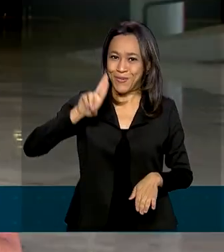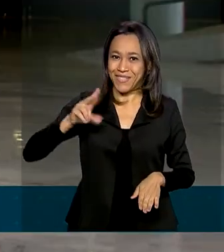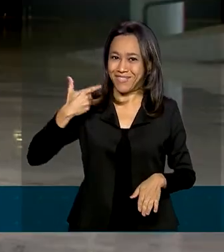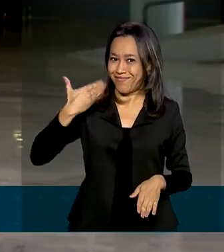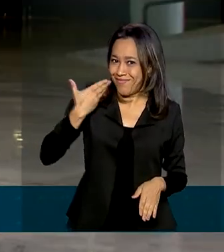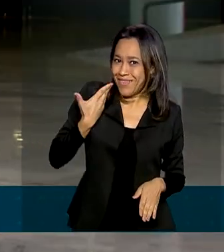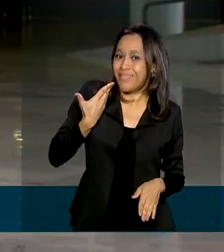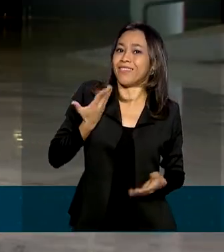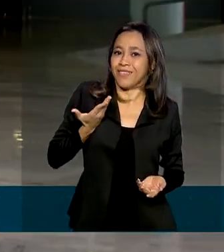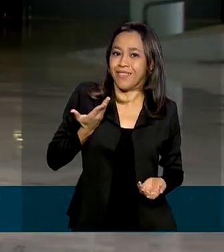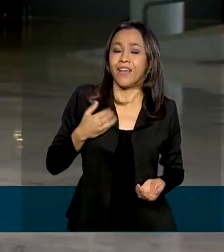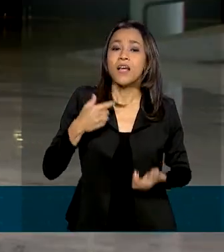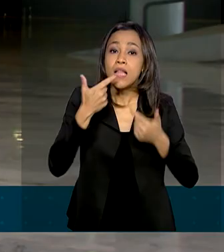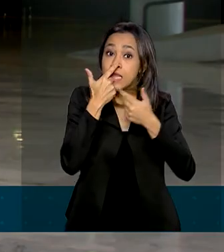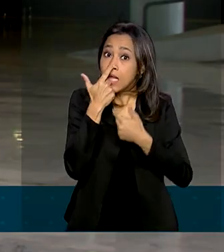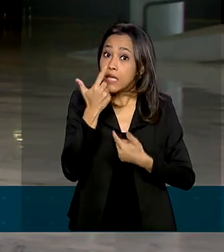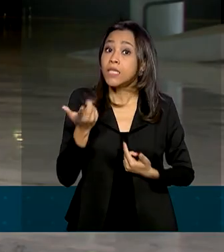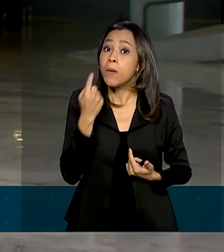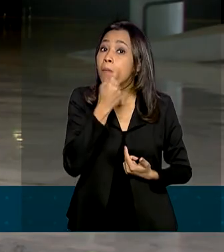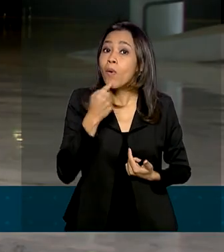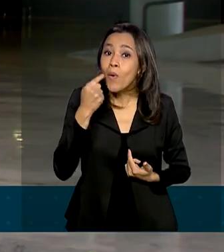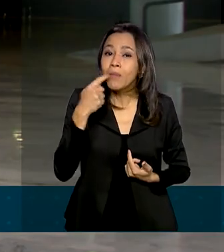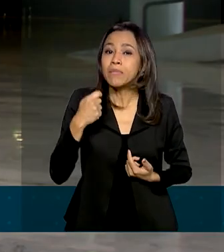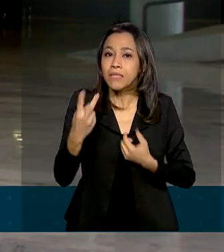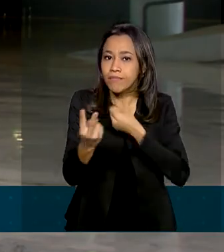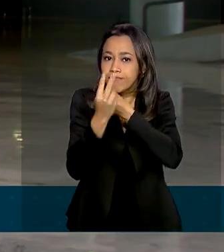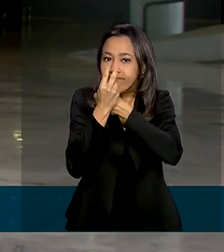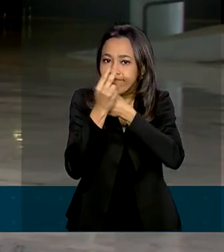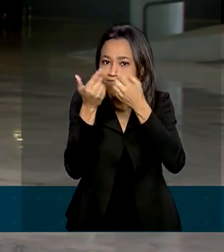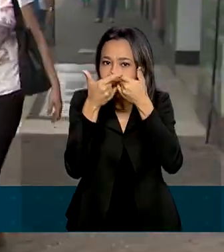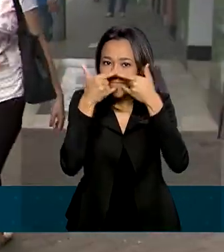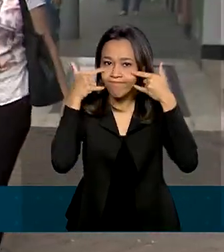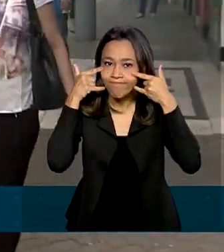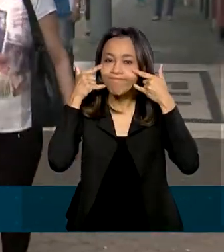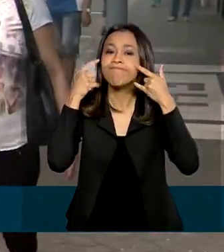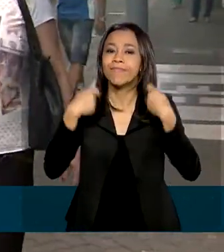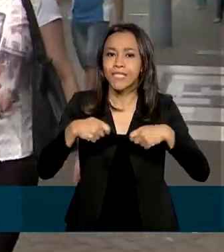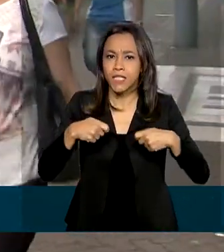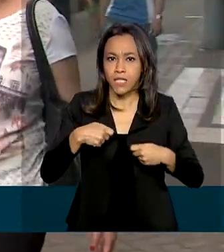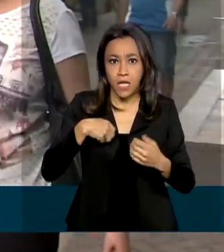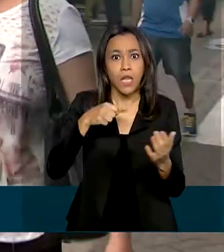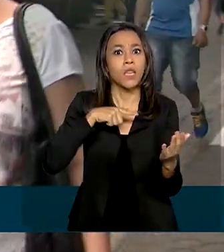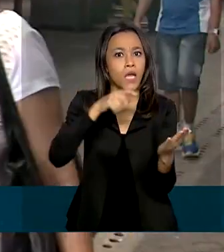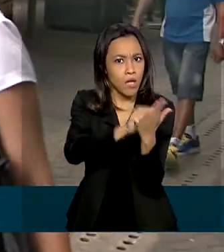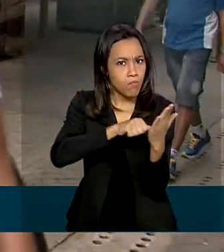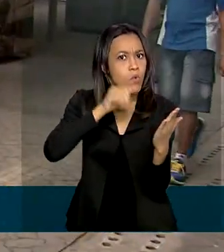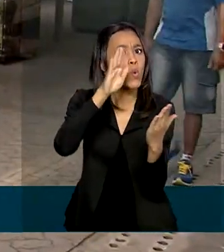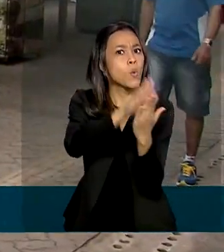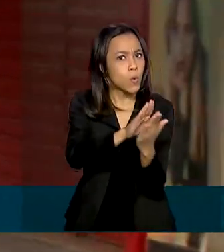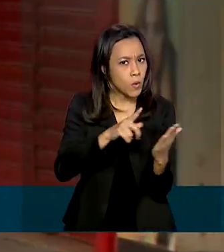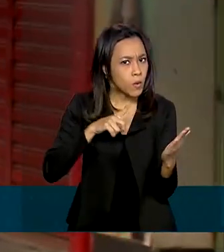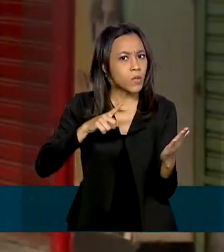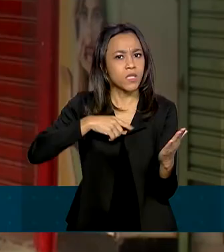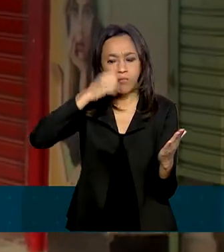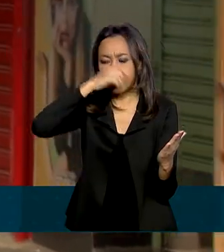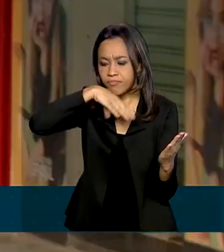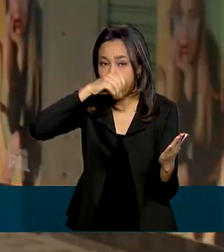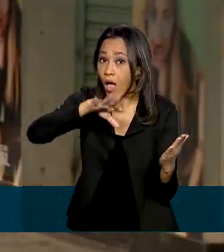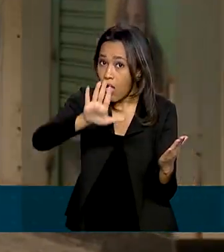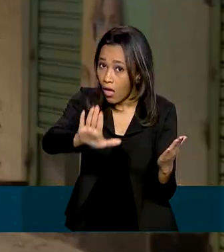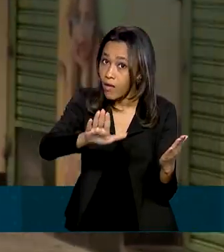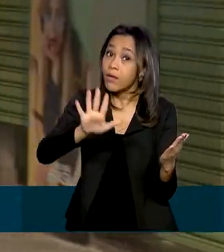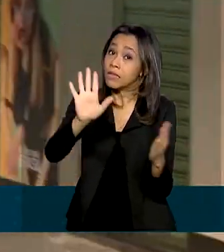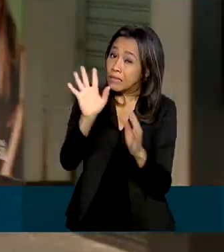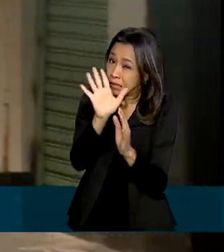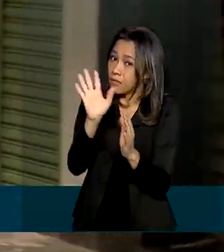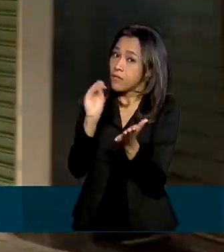O importante é que nariz e boca estejam protegidos. A multa para quem descumprir a medida ainda vai ser